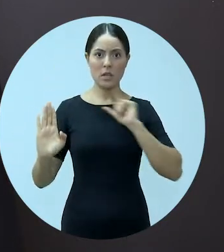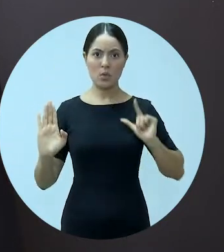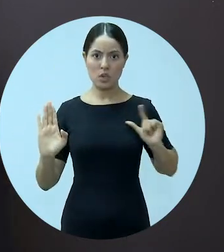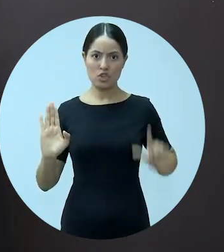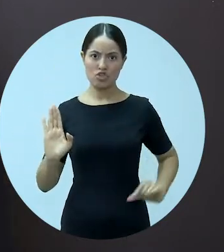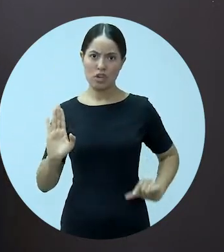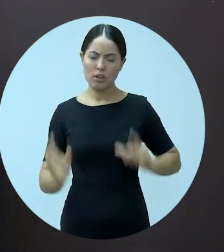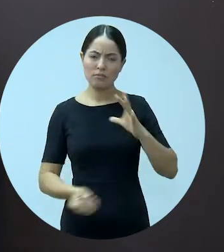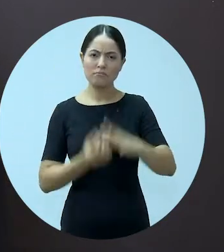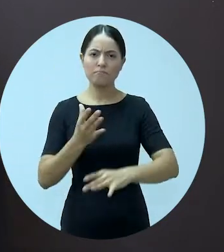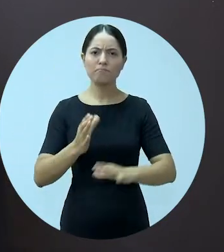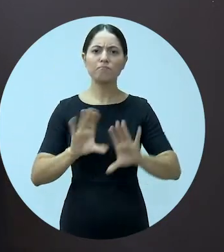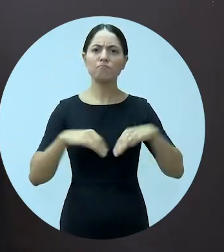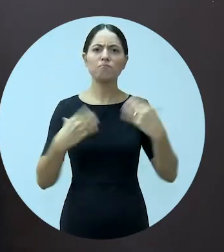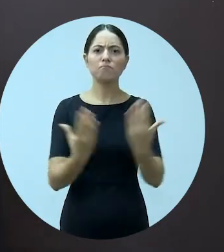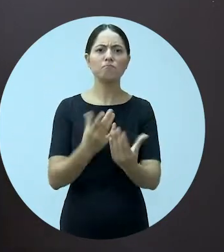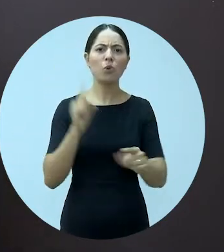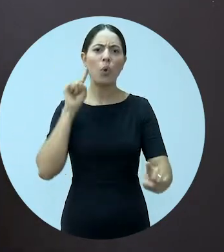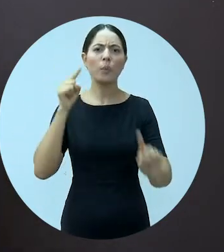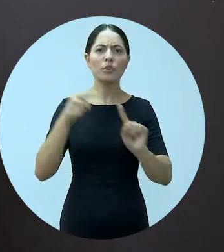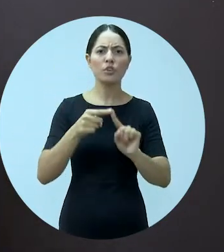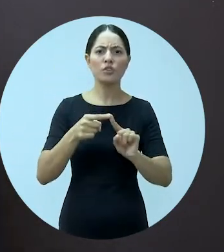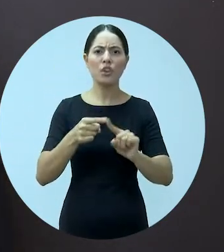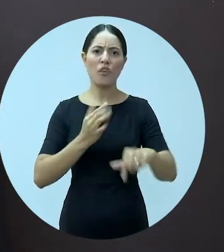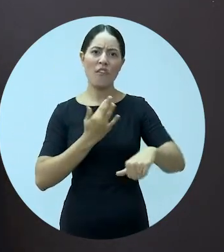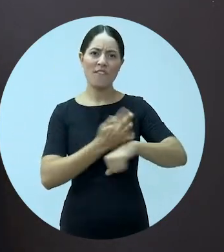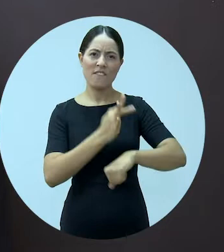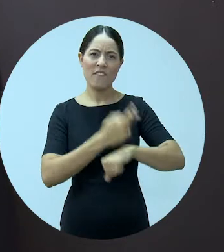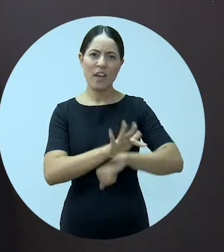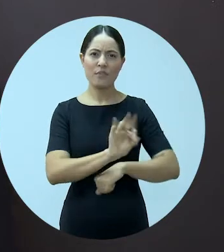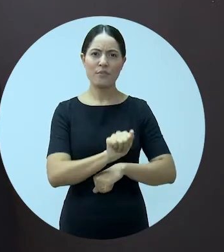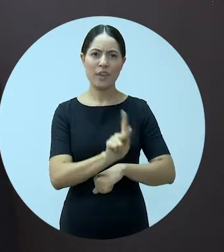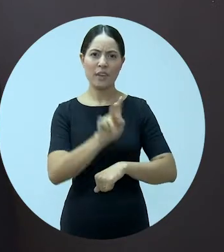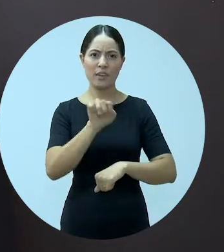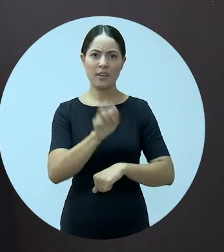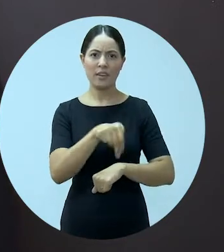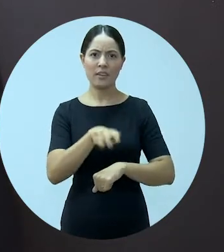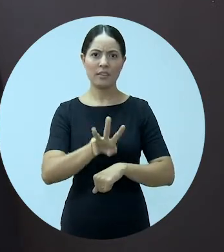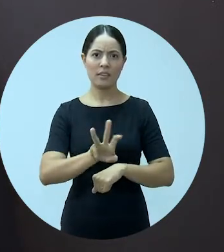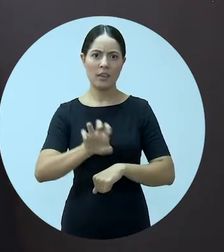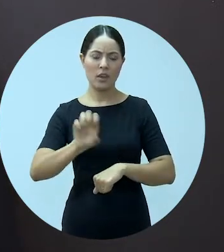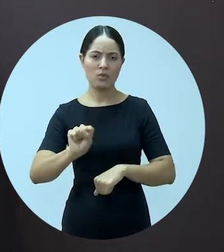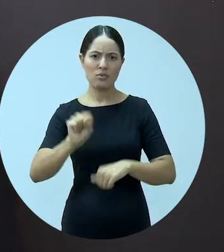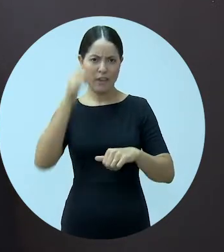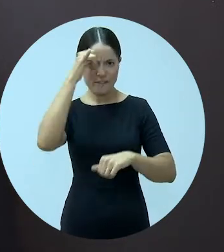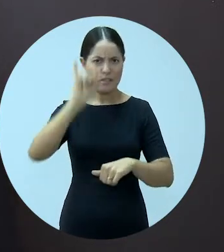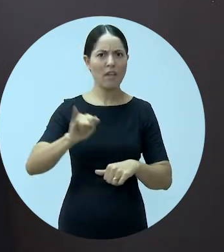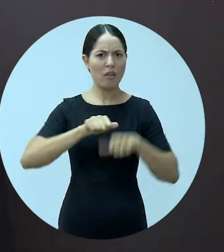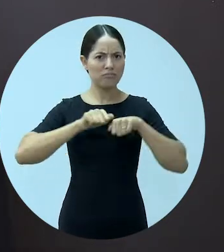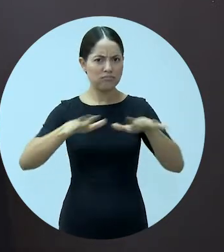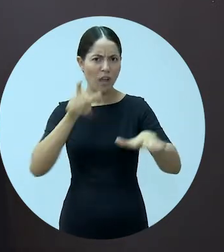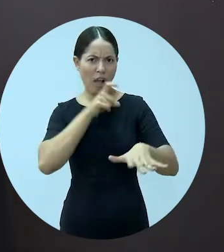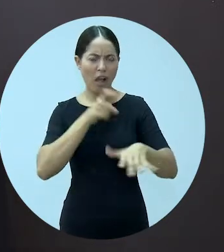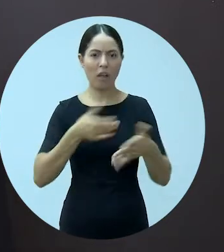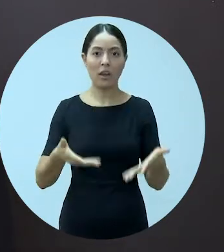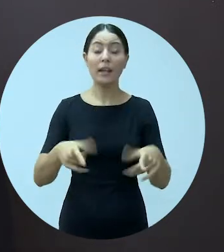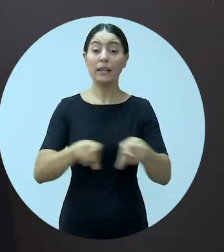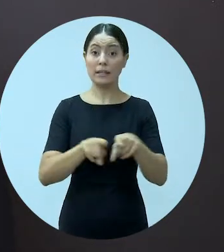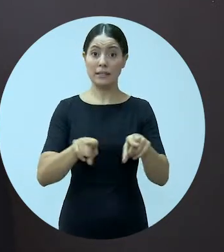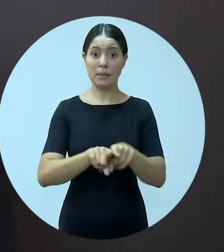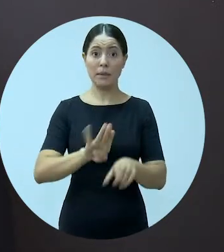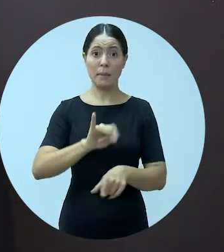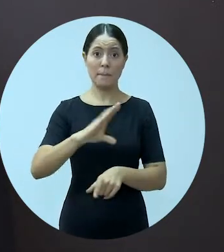Covid-19, além de atuar no combate às fake news que surgiram sobre o vírus. Através da Comissão Especial de